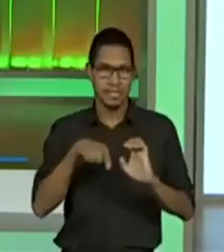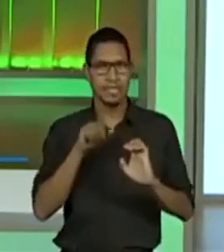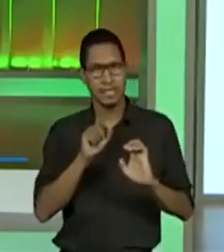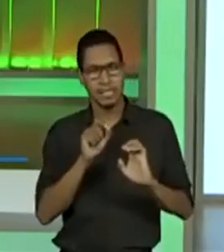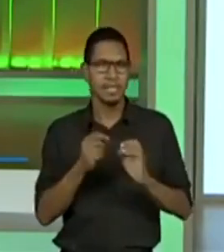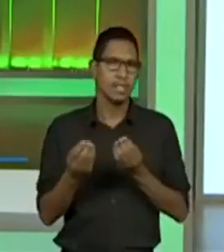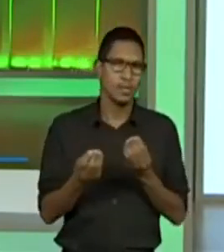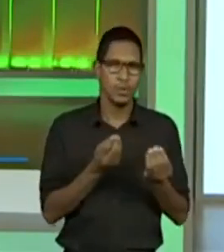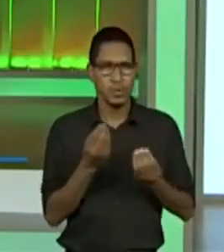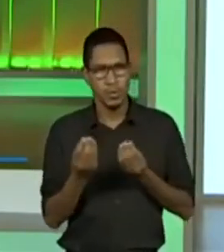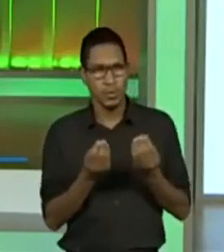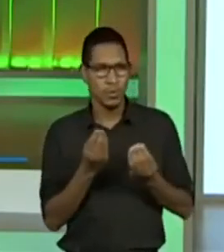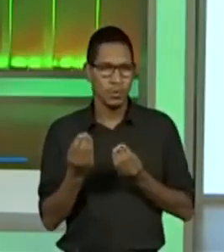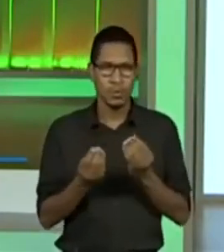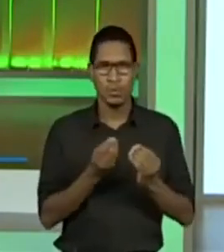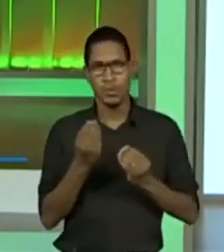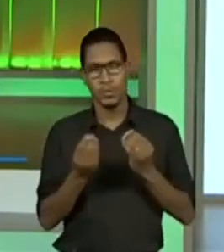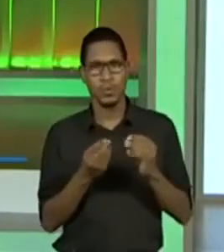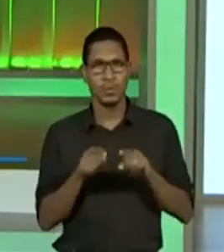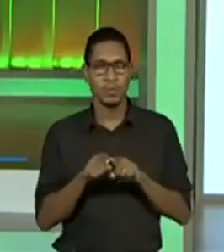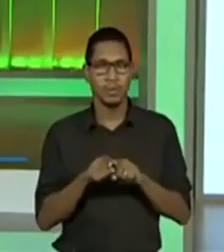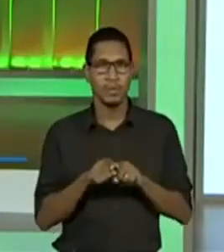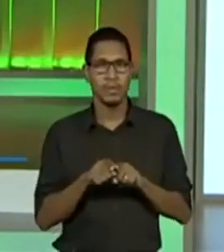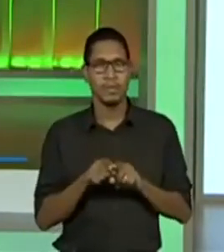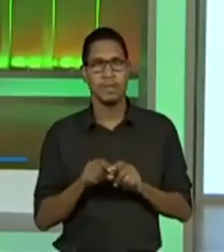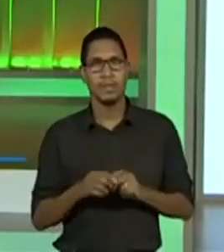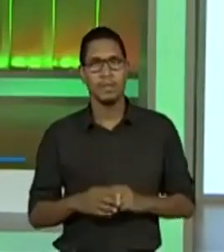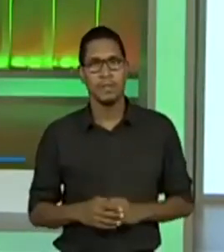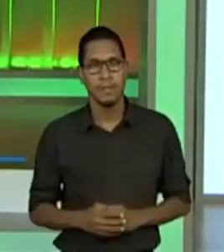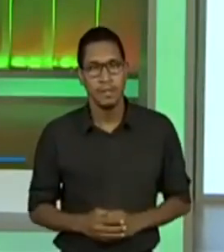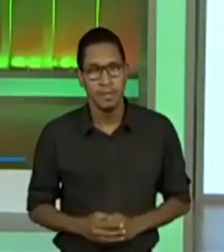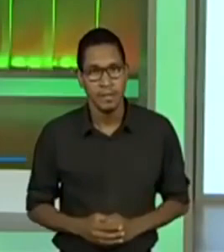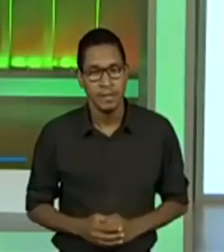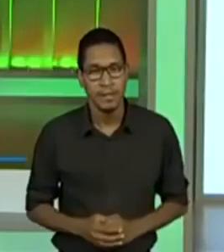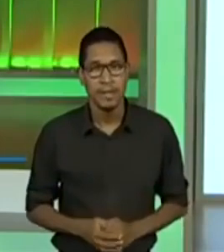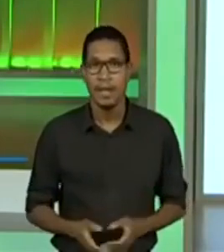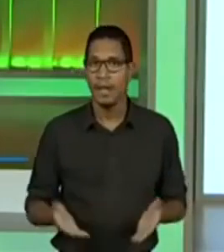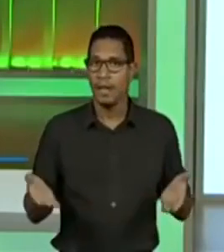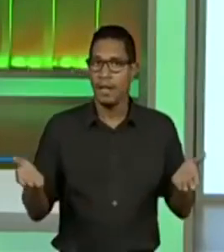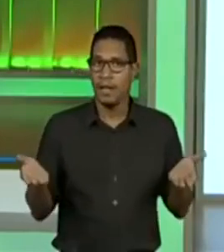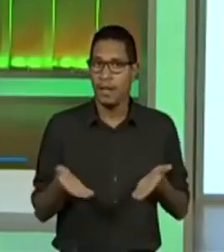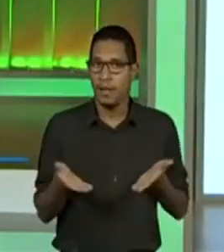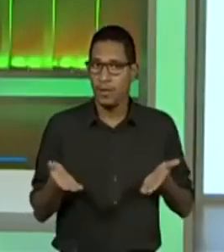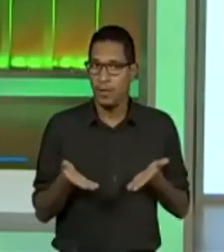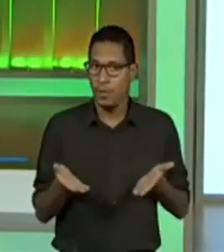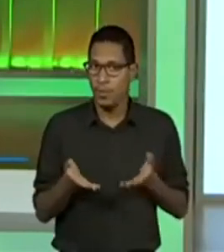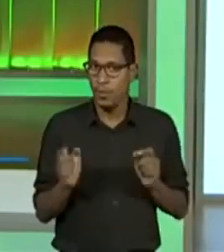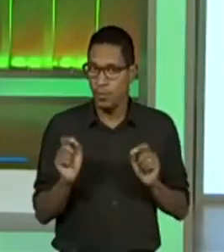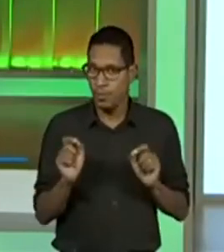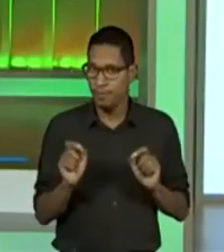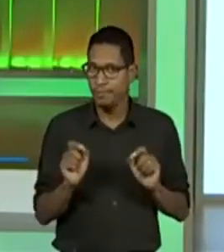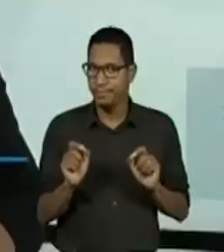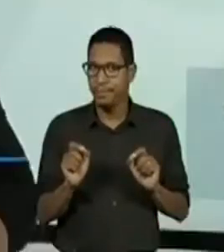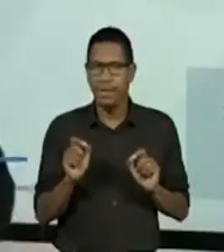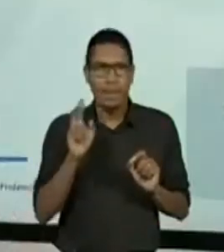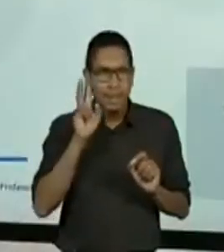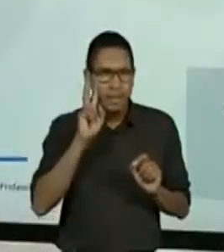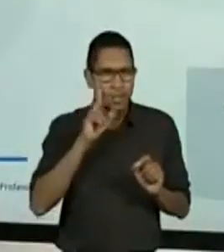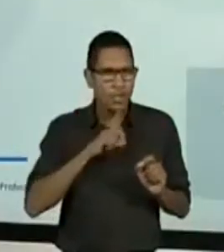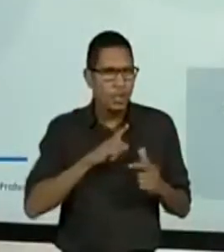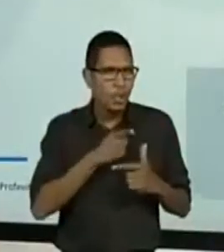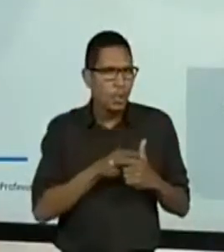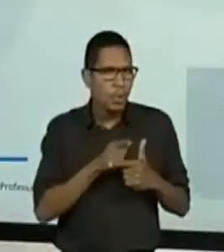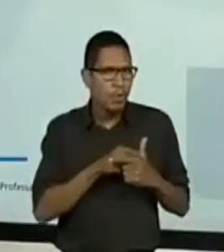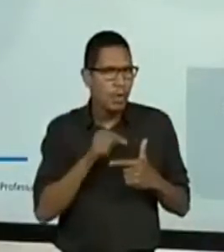sobre discos voadores. Agora, nós tínhamos um problema. Vamos ver se vocês se lembram desse problema.